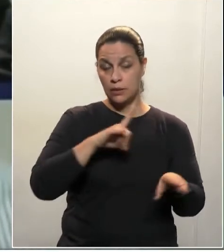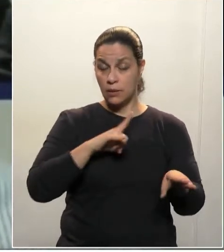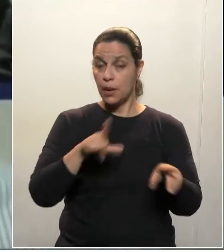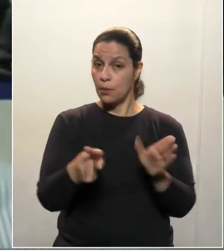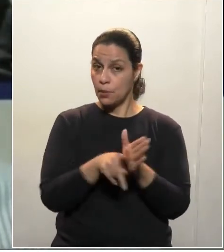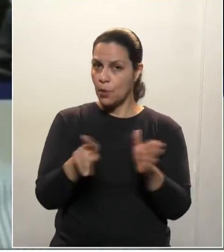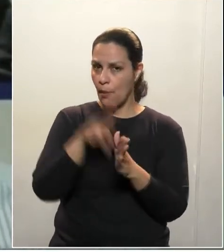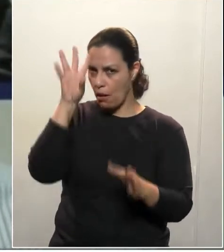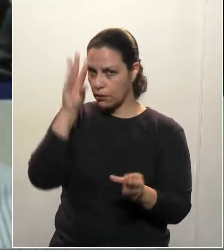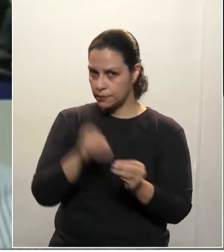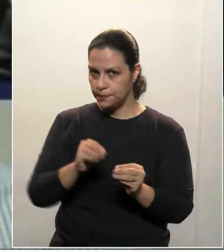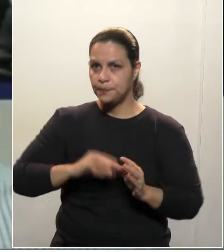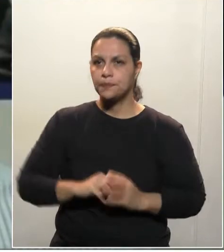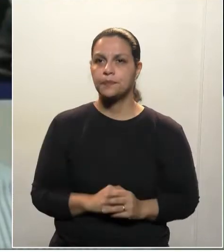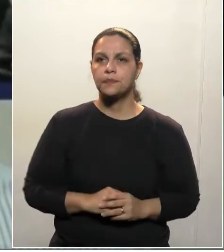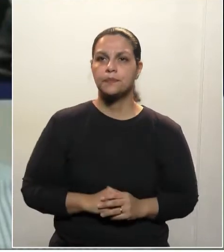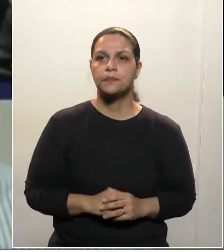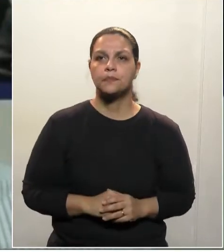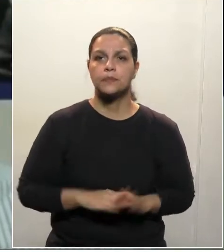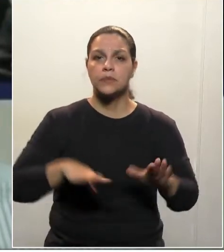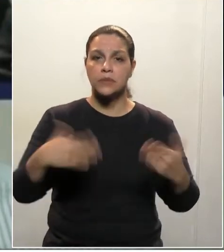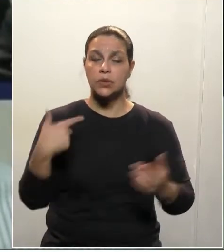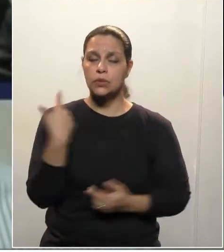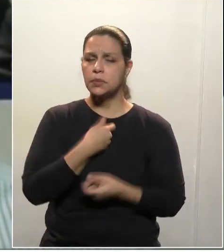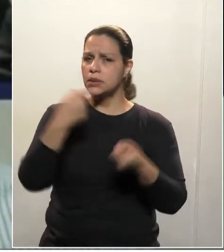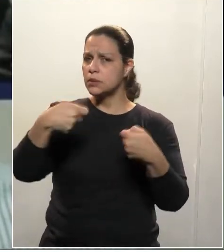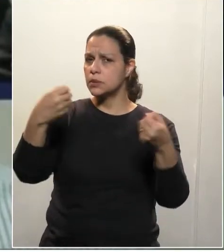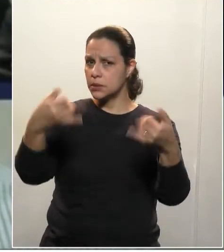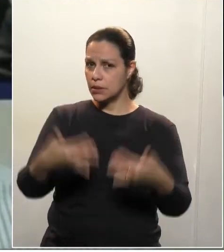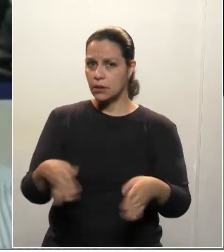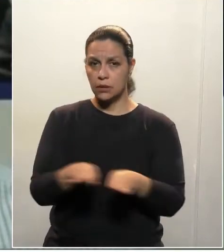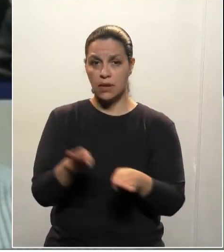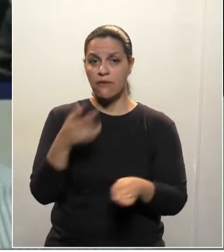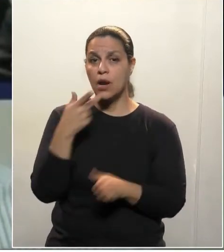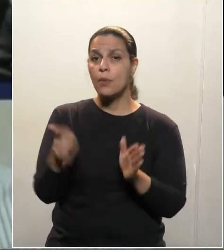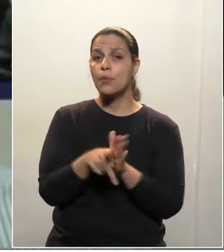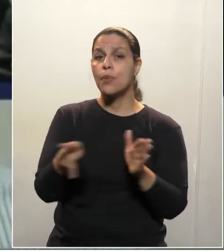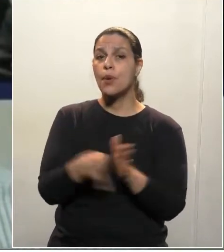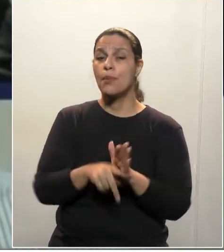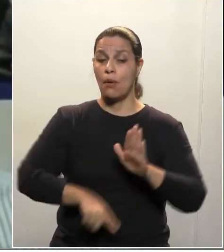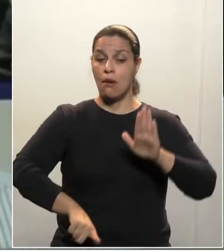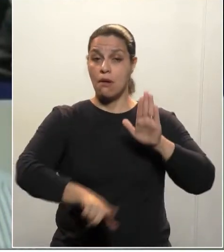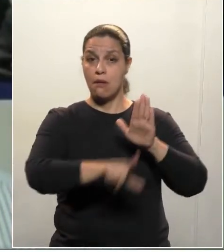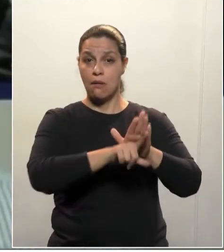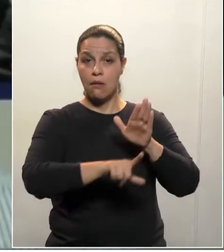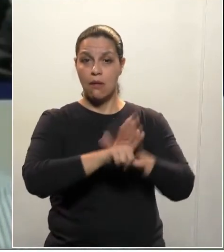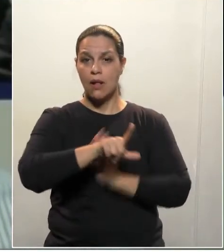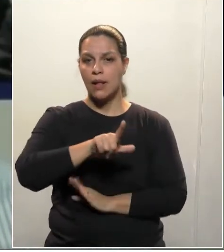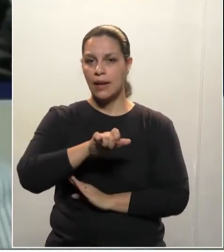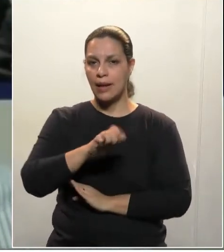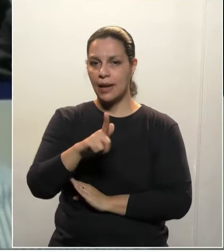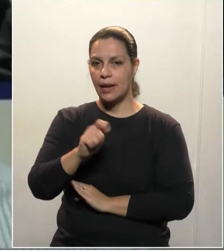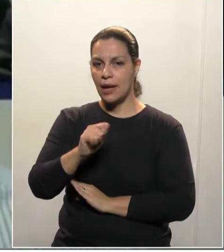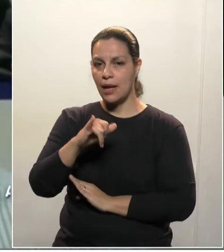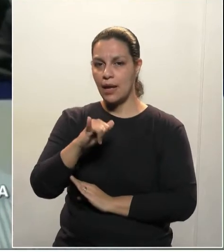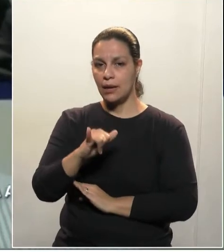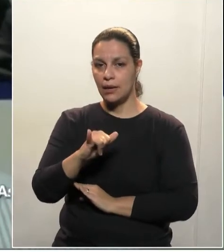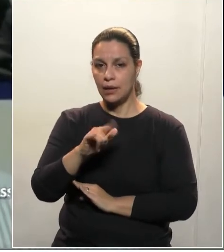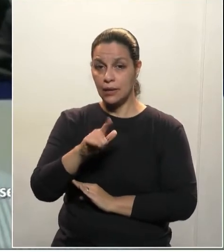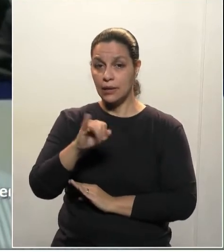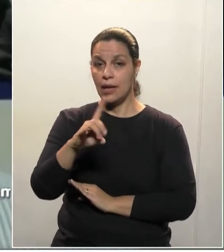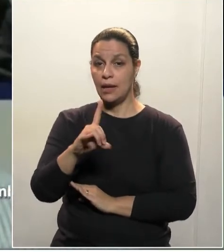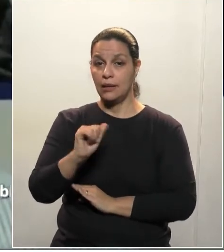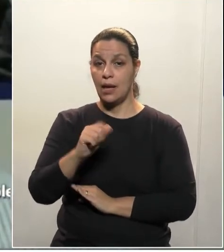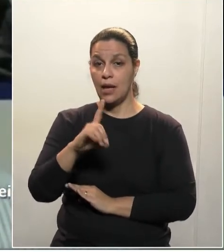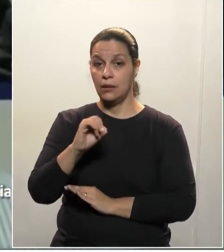entendimento. É preciso dizer sobre o princípio da legalidade. Alguns atos que são praticados pelos